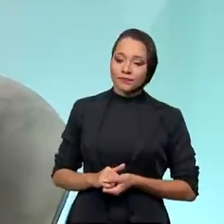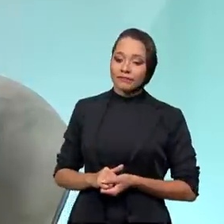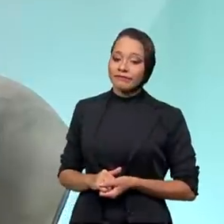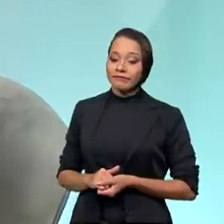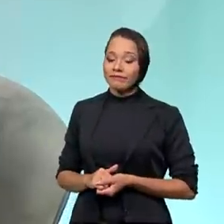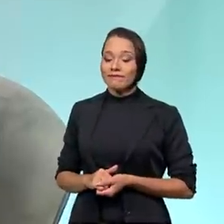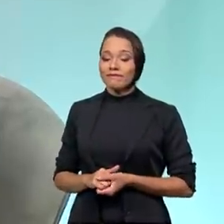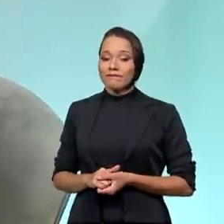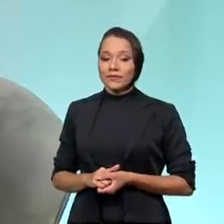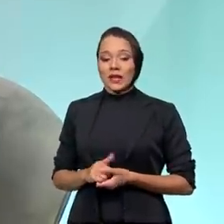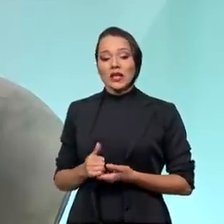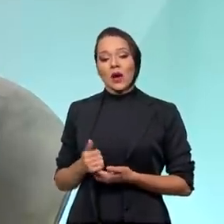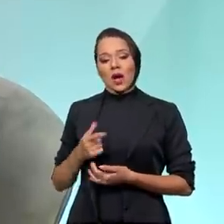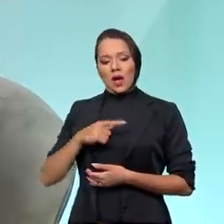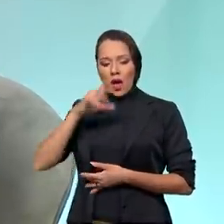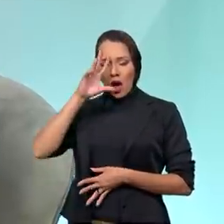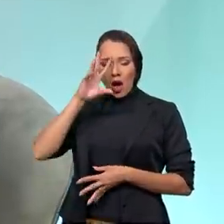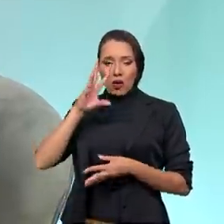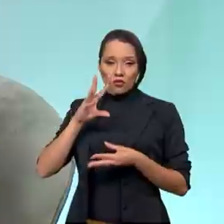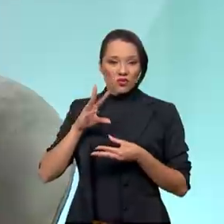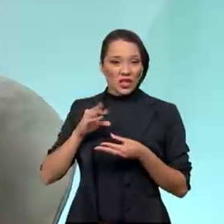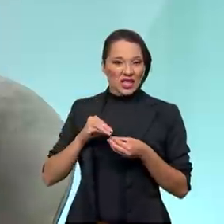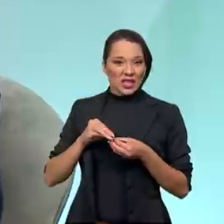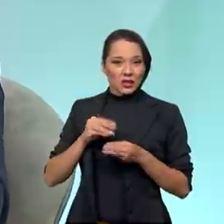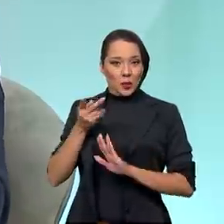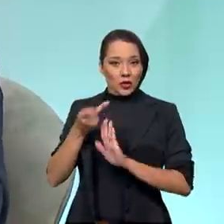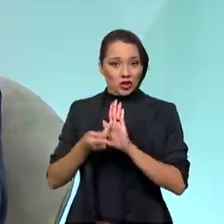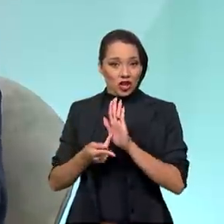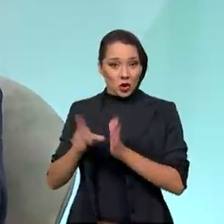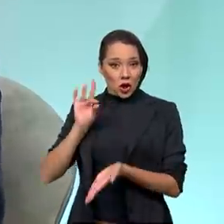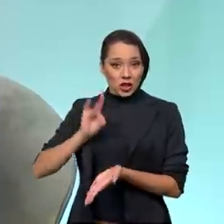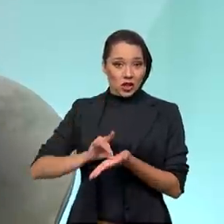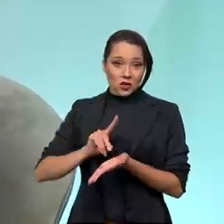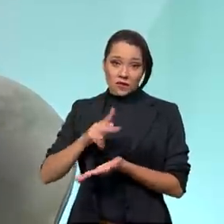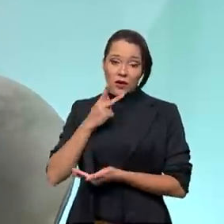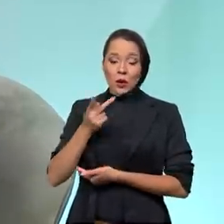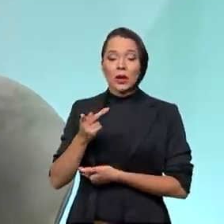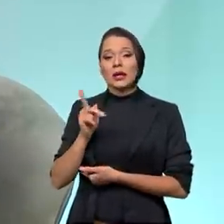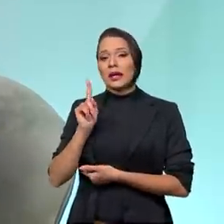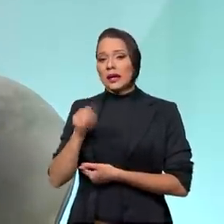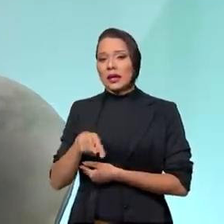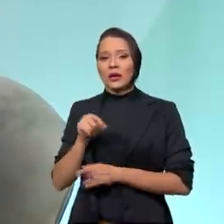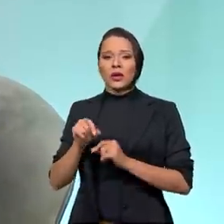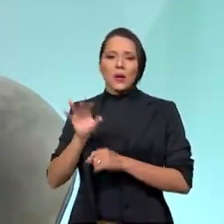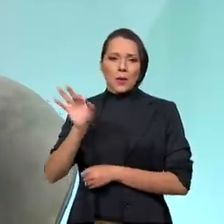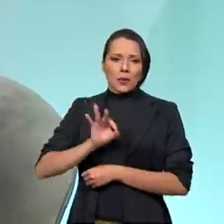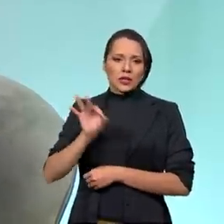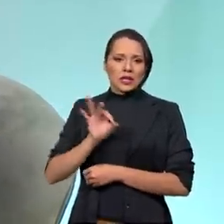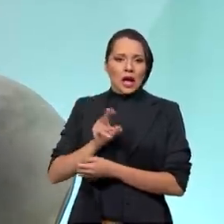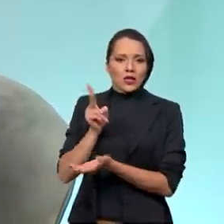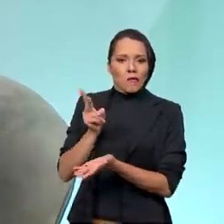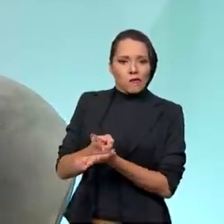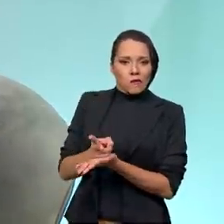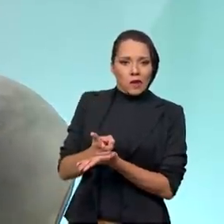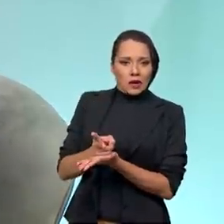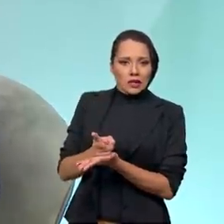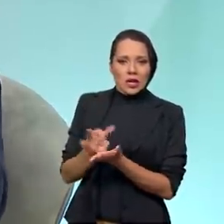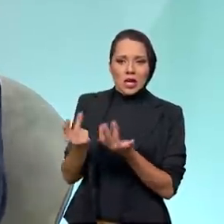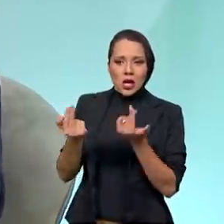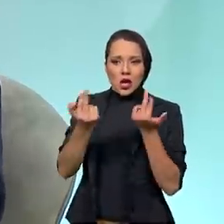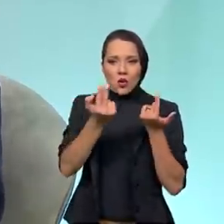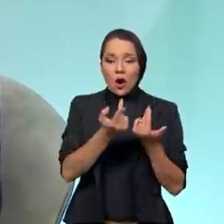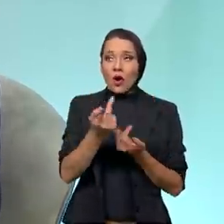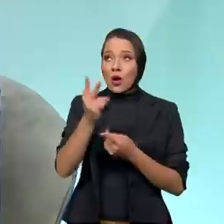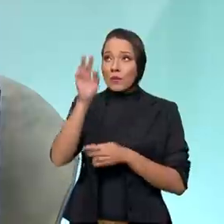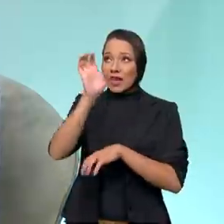Paulo, eu entendo que o projeto original, como você falou, trata de uma alíquota fixa e igual para